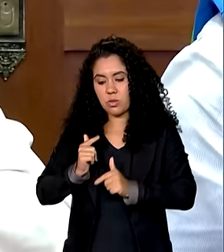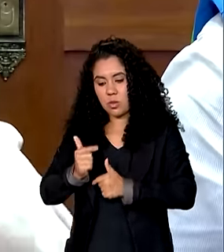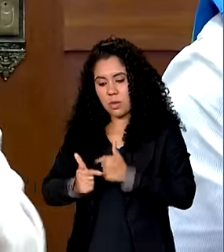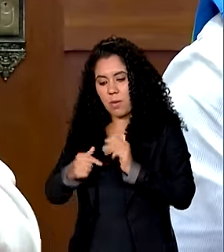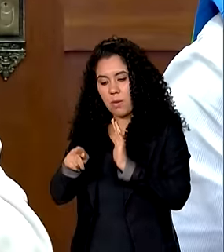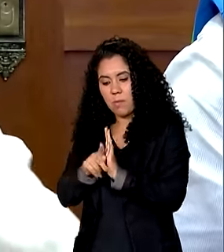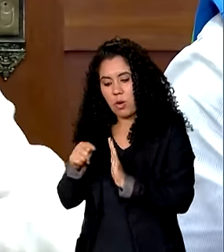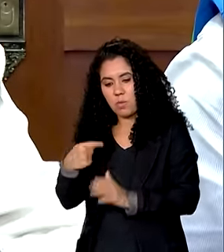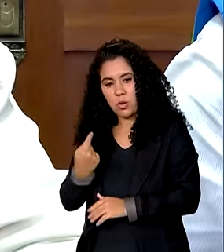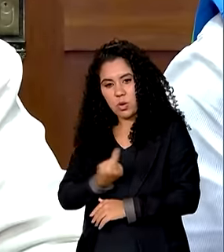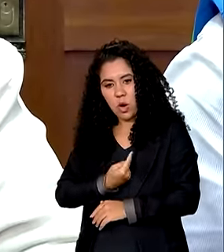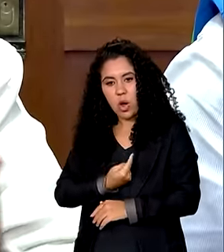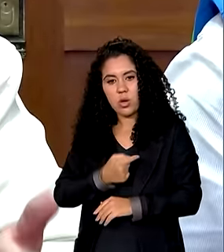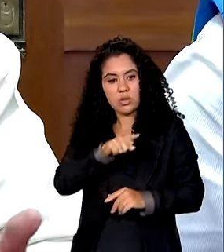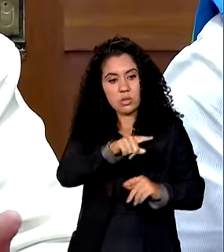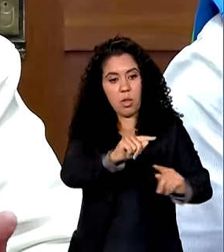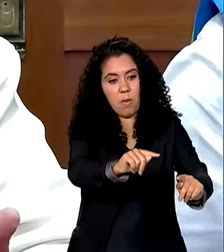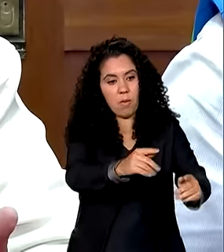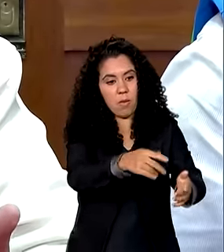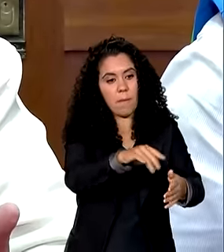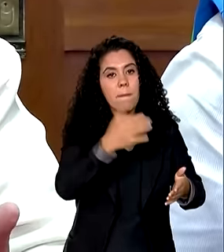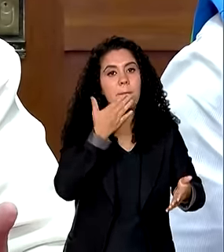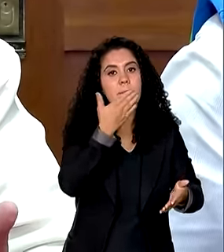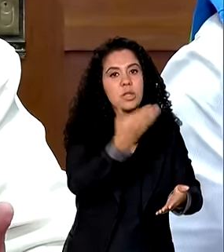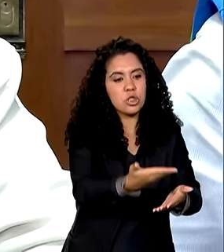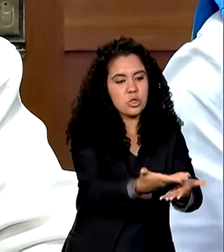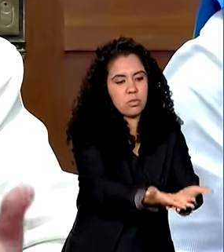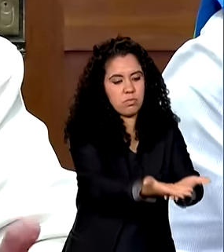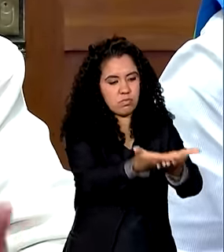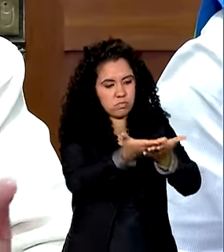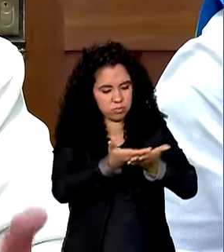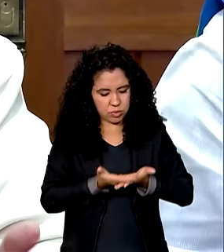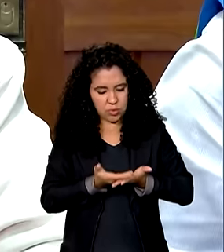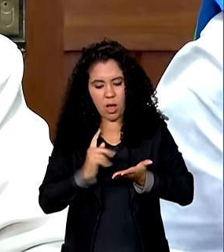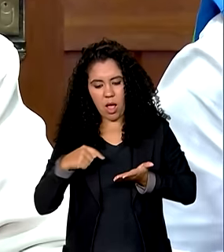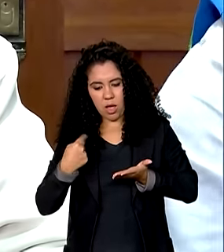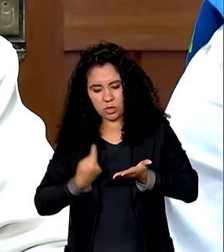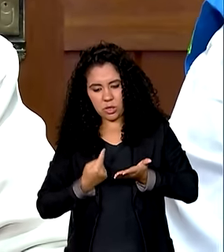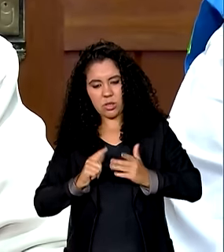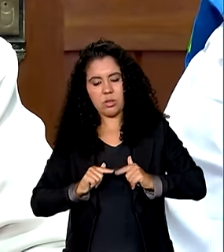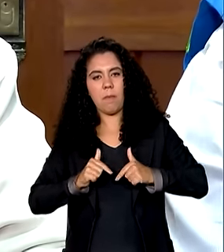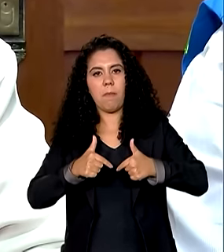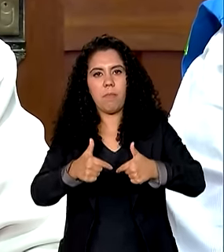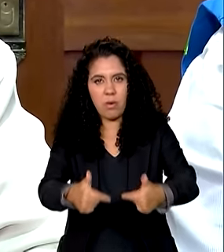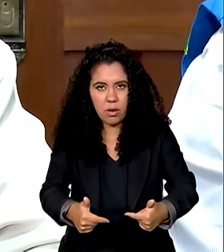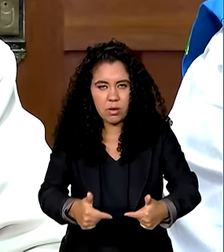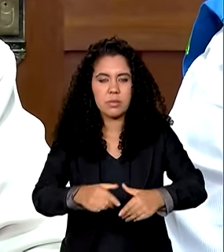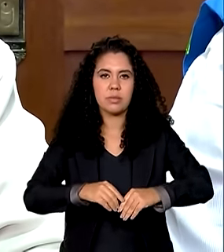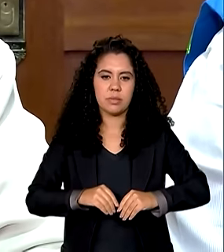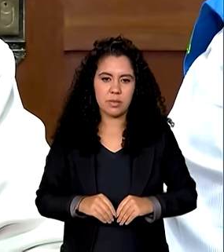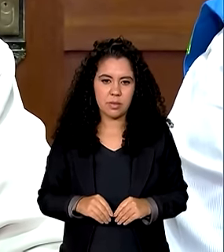é provocado a partir do momento que chega a solicitação tanto da prefeitura quanto do governo do estado